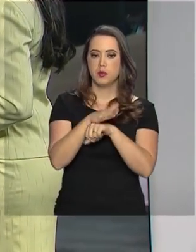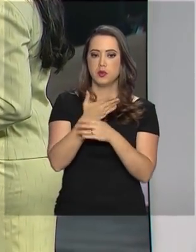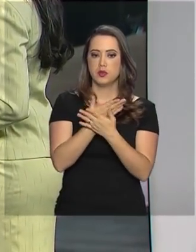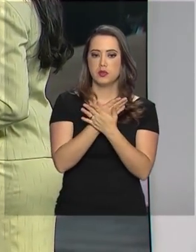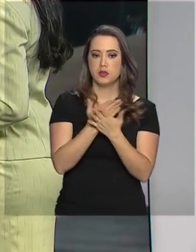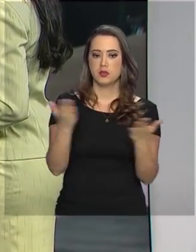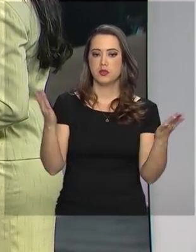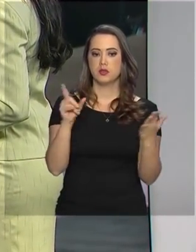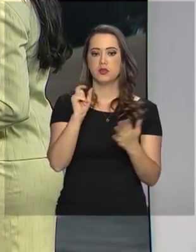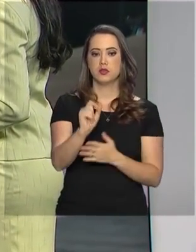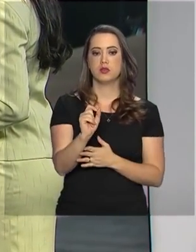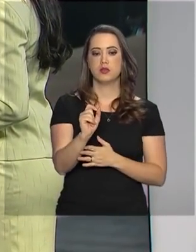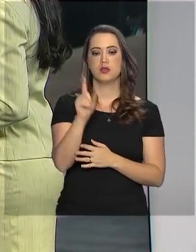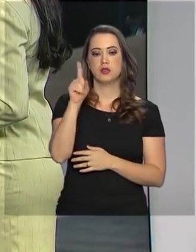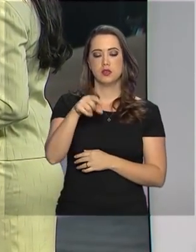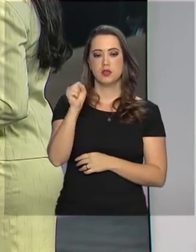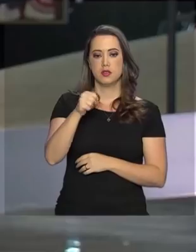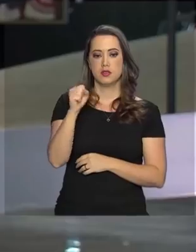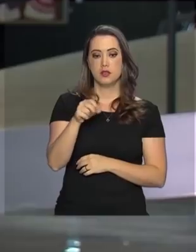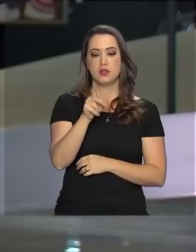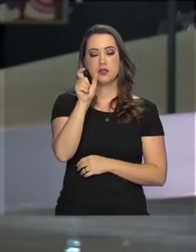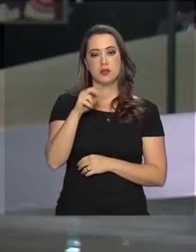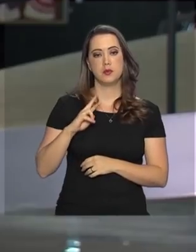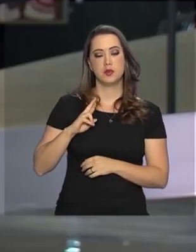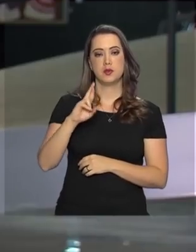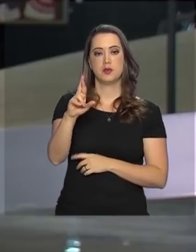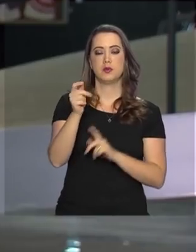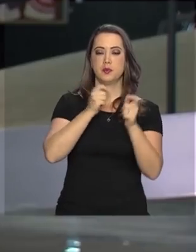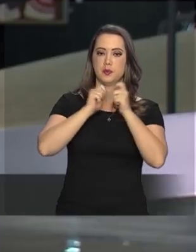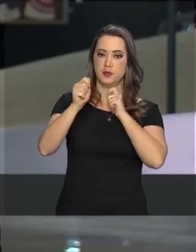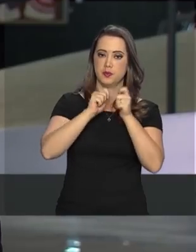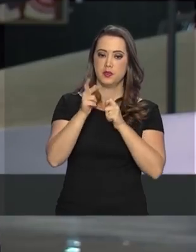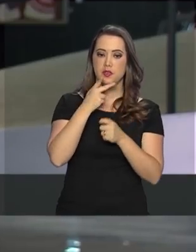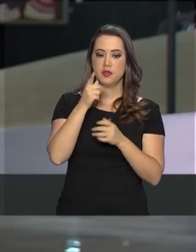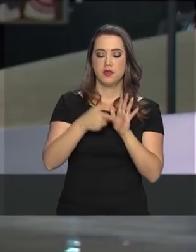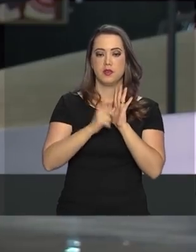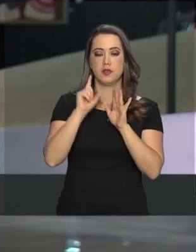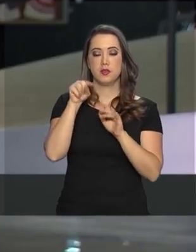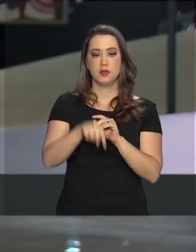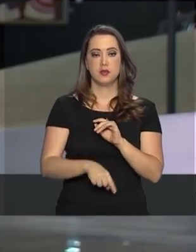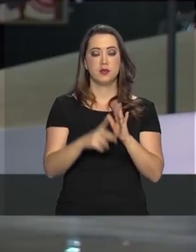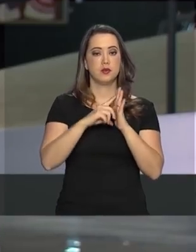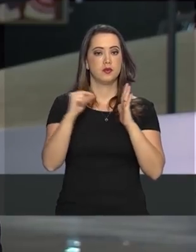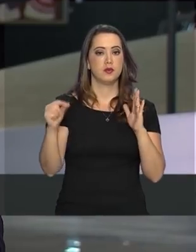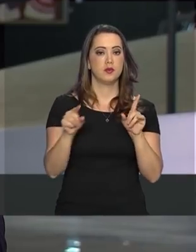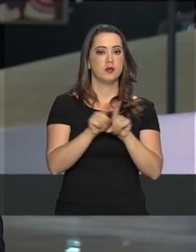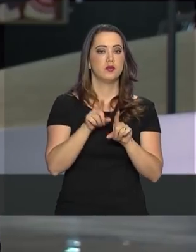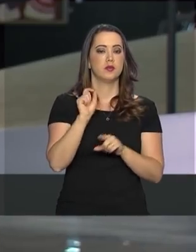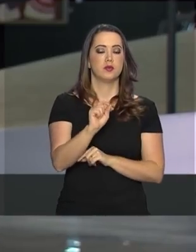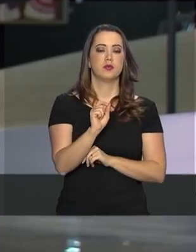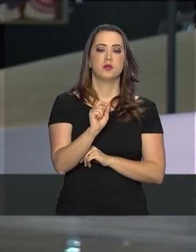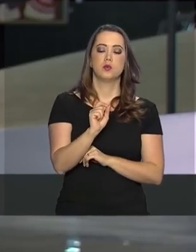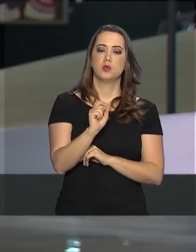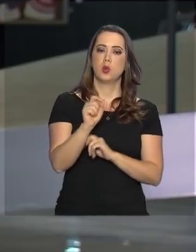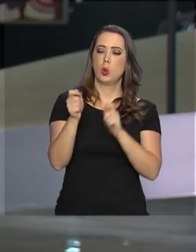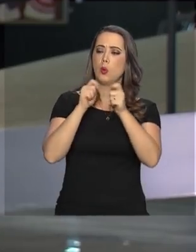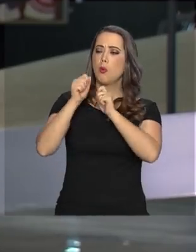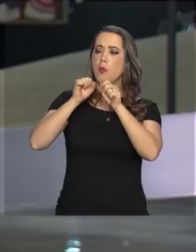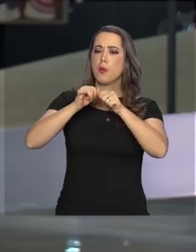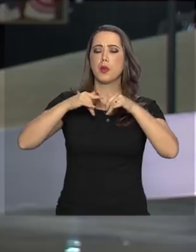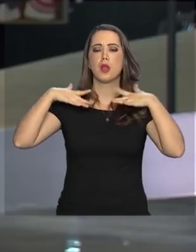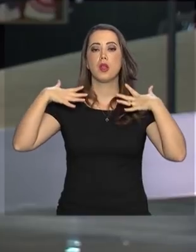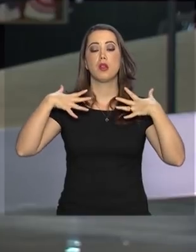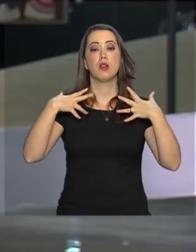Alessandra, uma boa noite a todos. É isso mesmo, o porta-voz da Presidência da República falou agora há pouco aqui no Palácio do Planalto com a imprensa